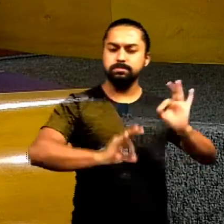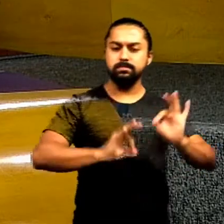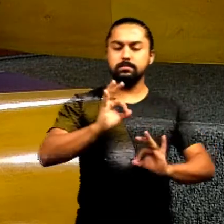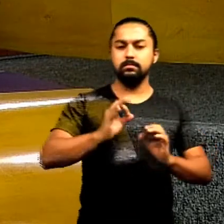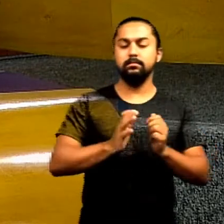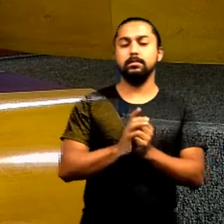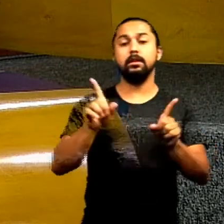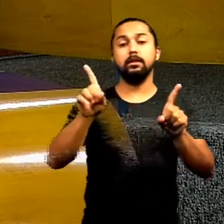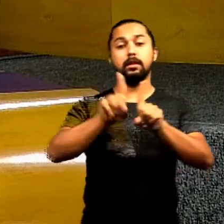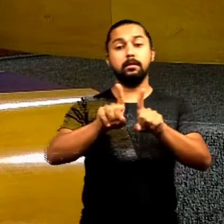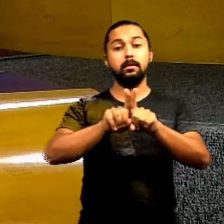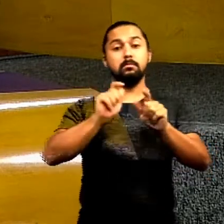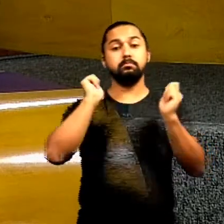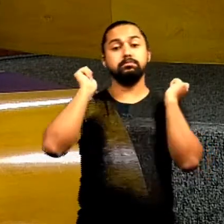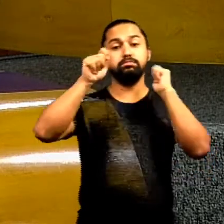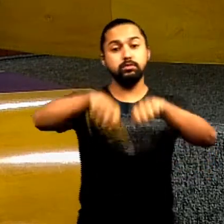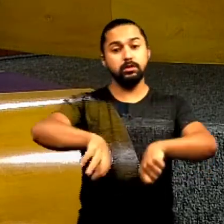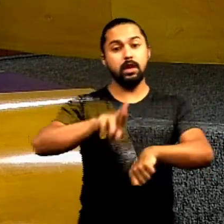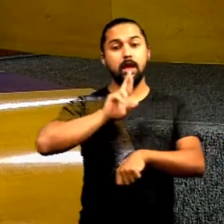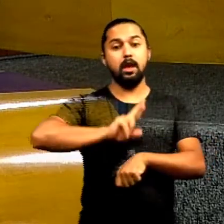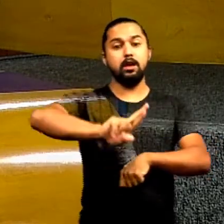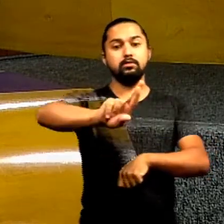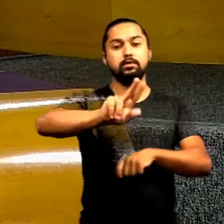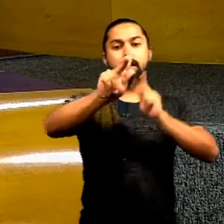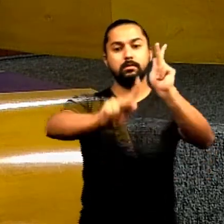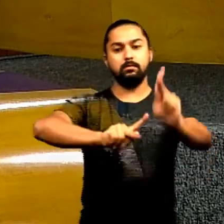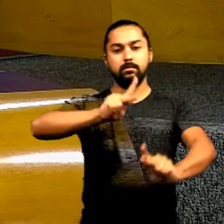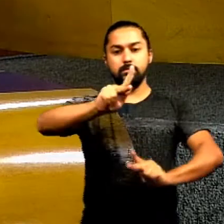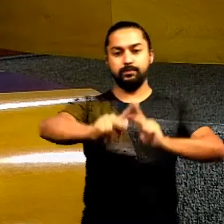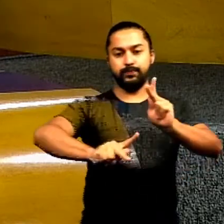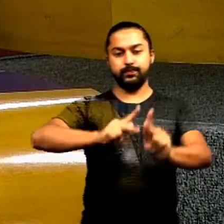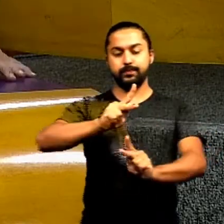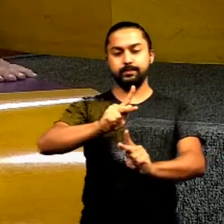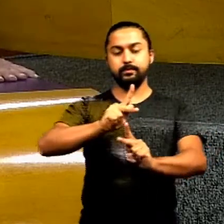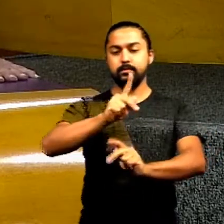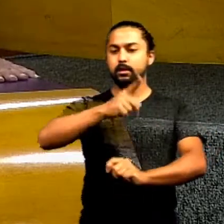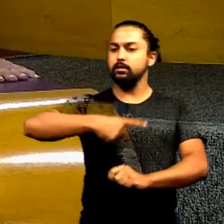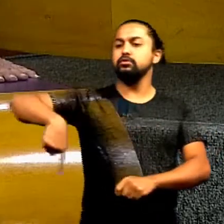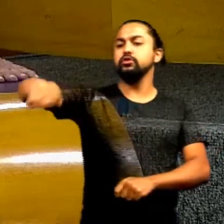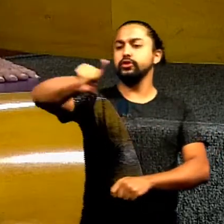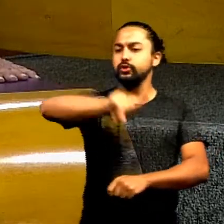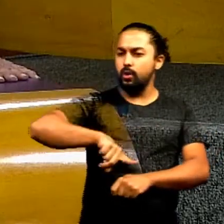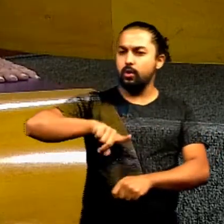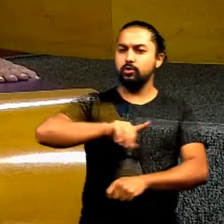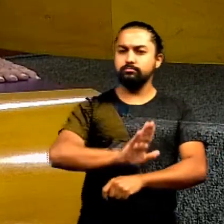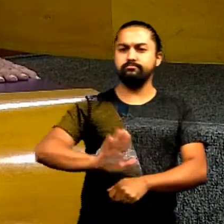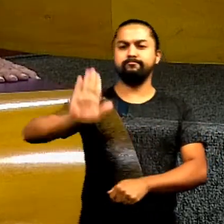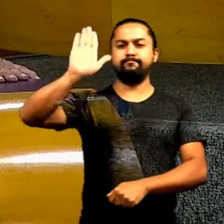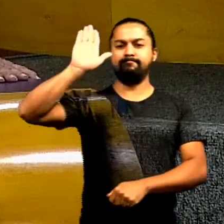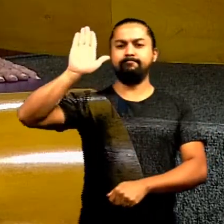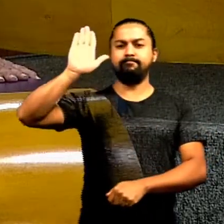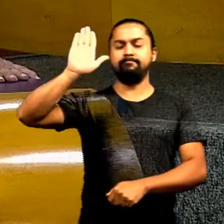e trazer resultado para a população. Como todos fizeram o juramento.